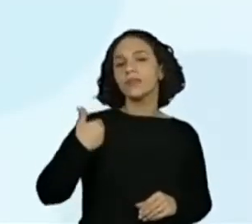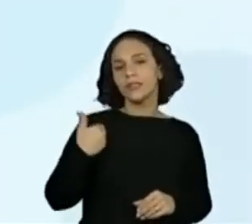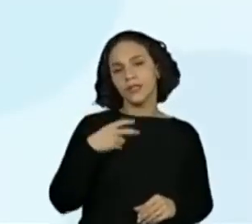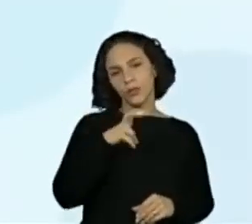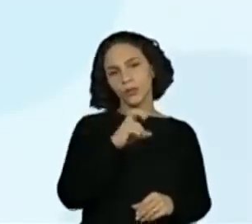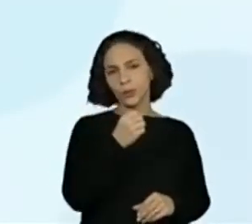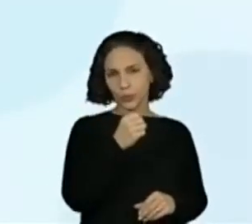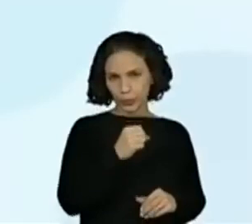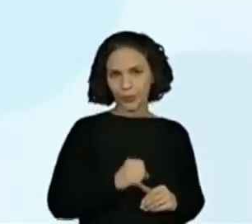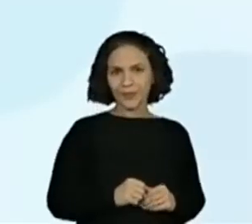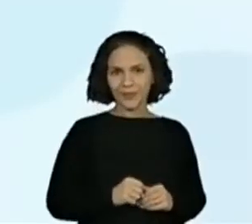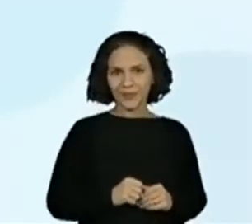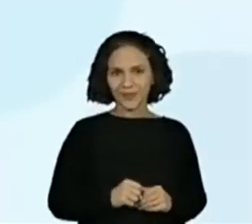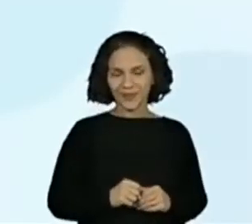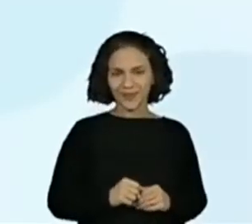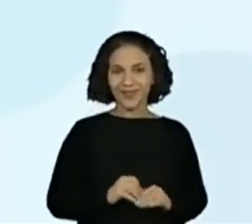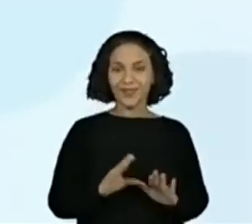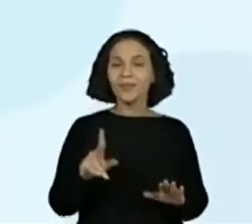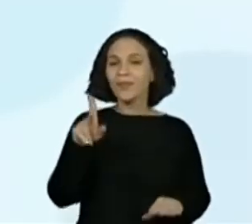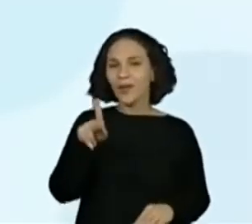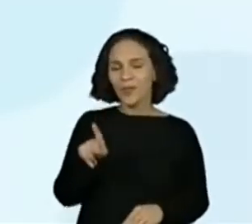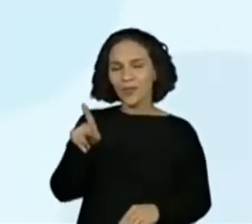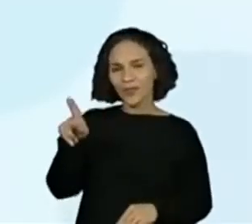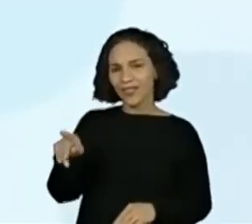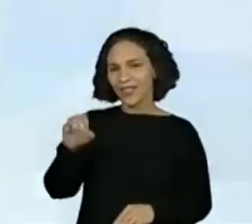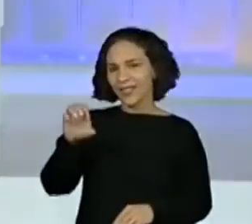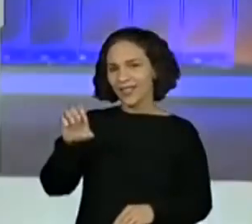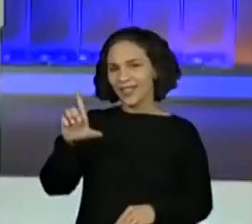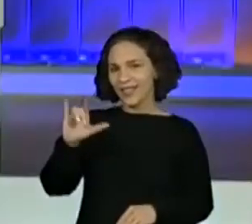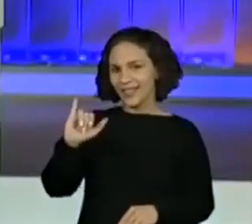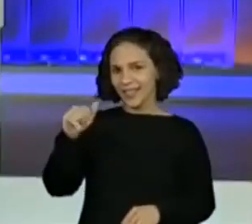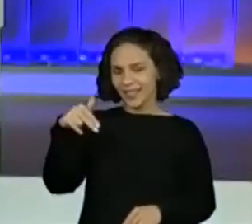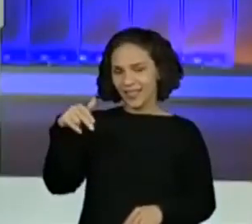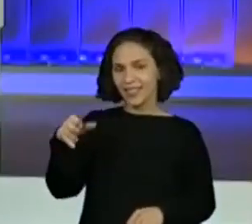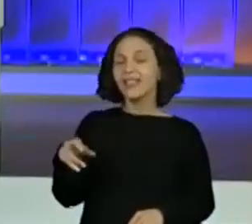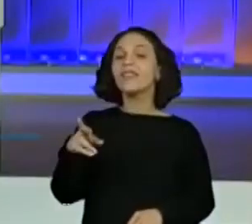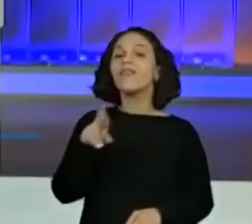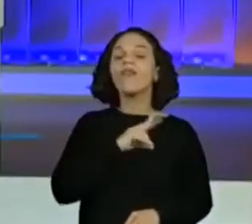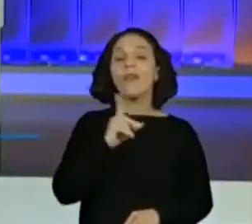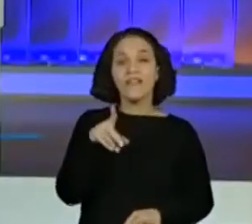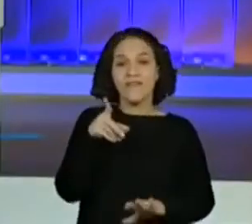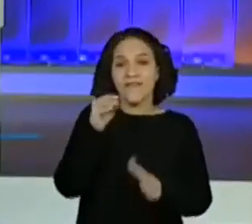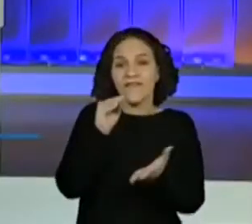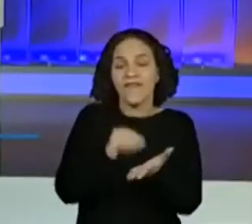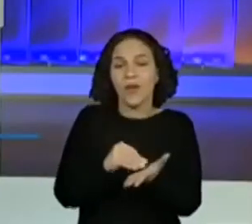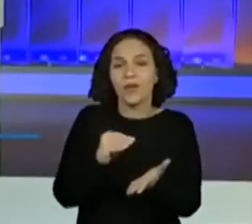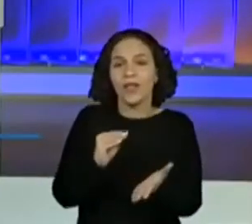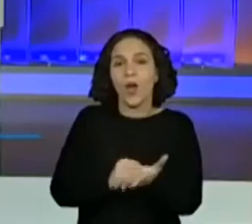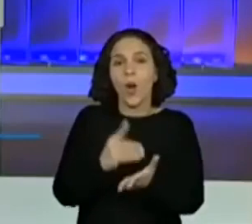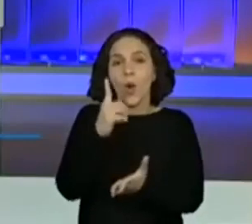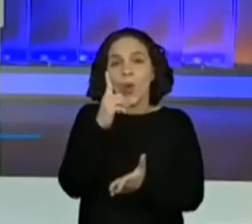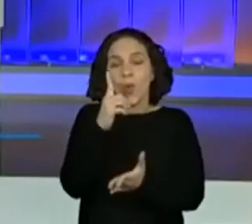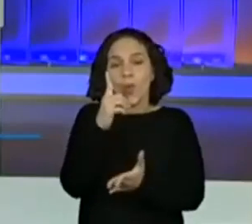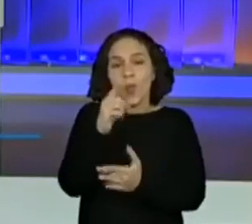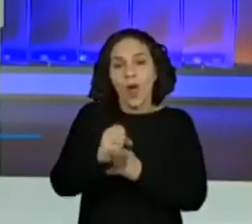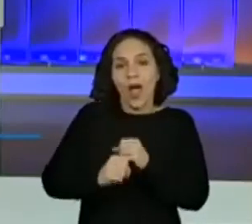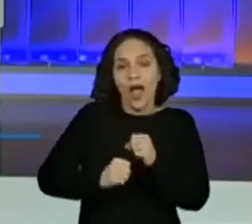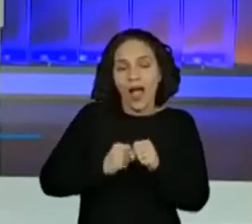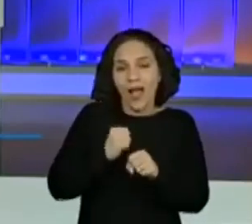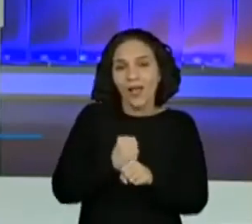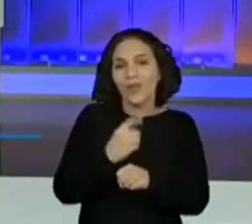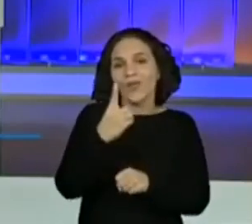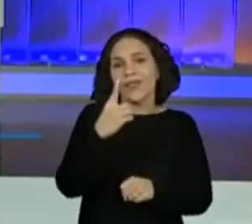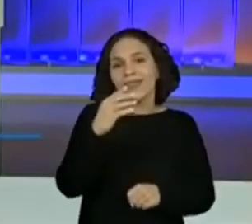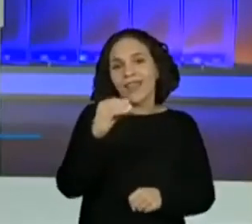anos. Olha, professora Eliane, deu a data completinha. Faltava um ano e dez meses para